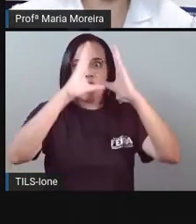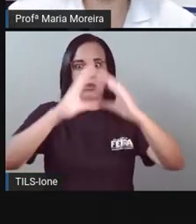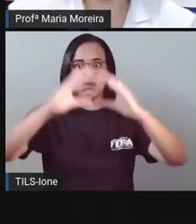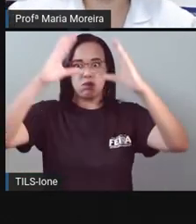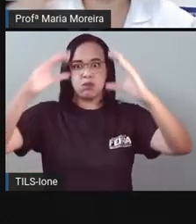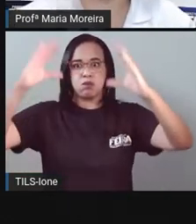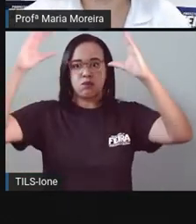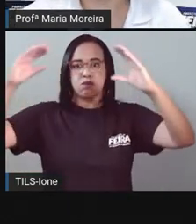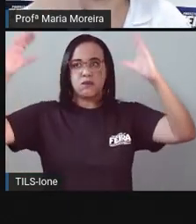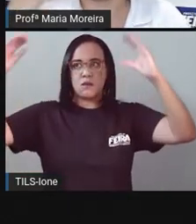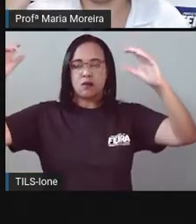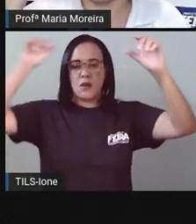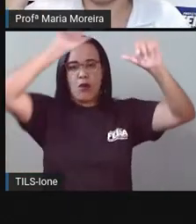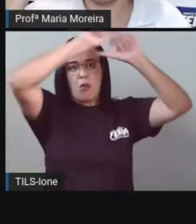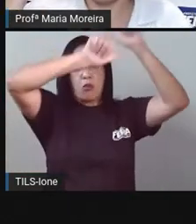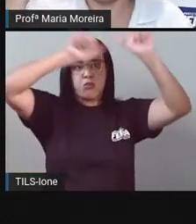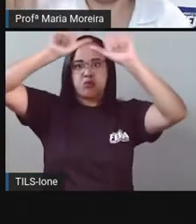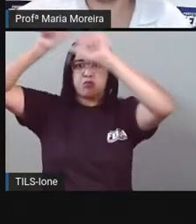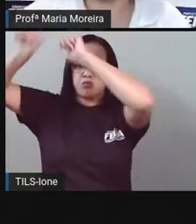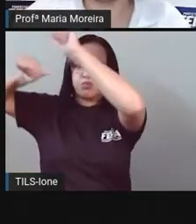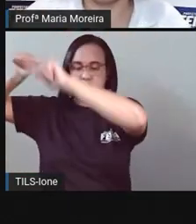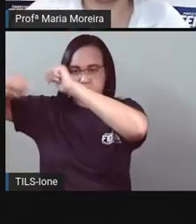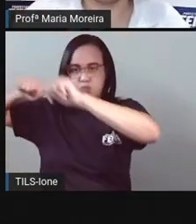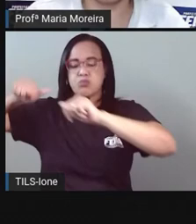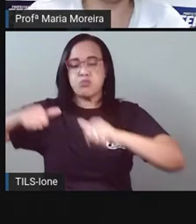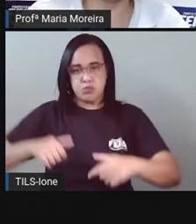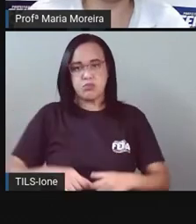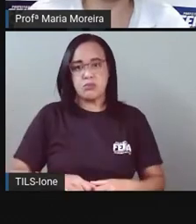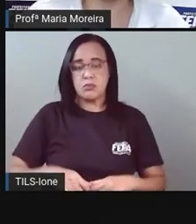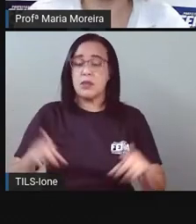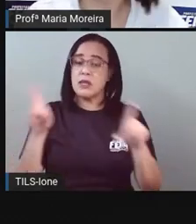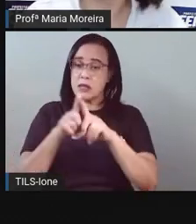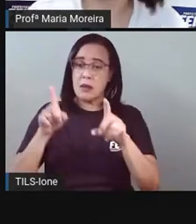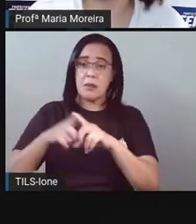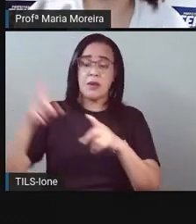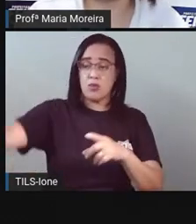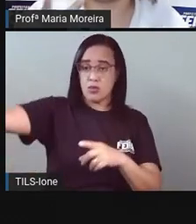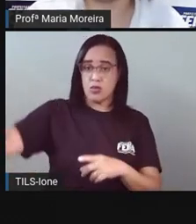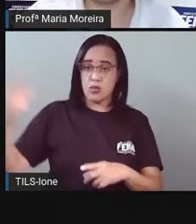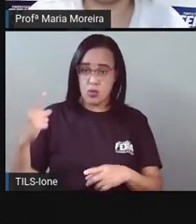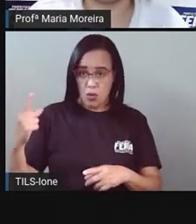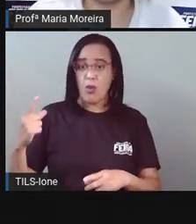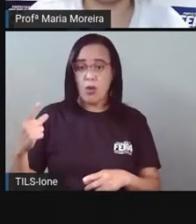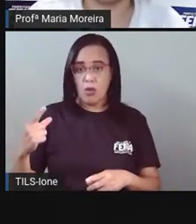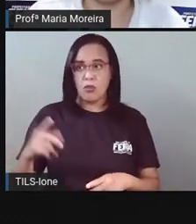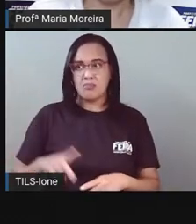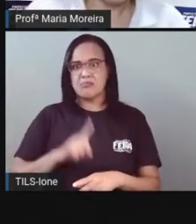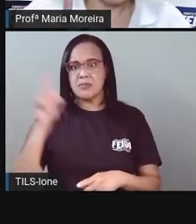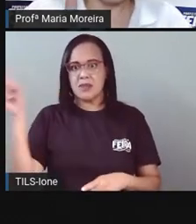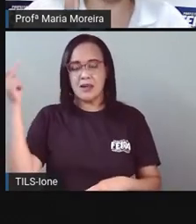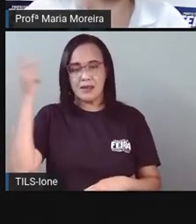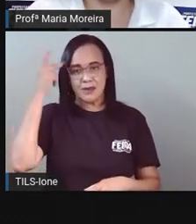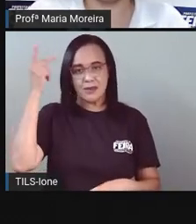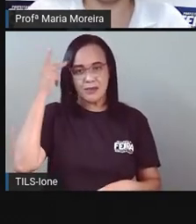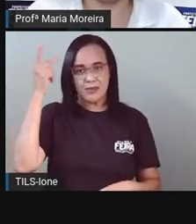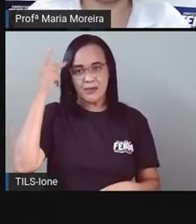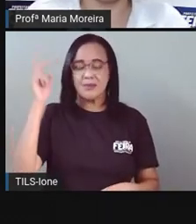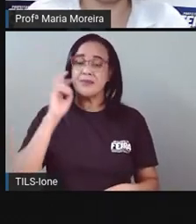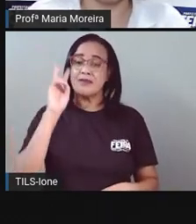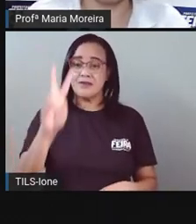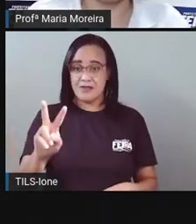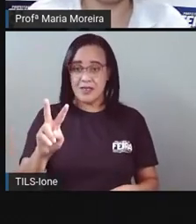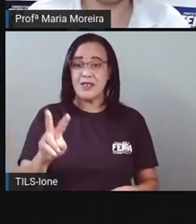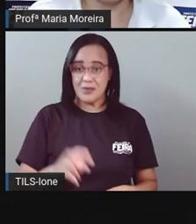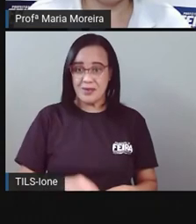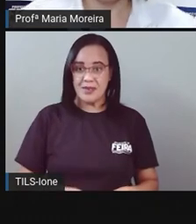posição da nuvem E tal Da questão dos raios solares Mas também Como lá em São Paulo A gente viu isso aqui O dia que virou